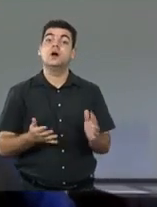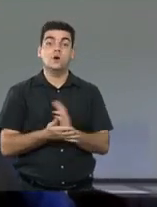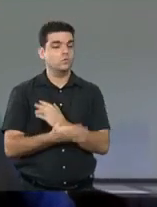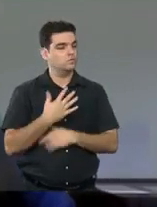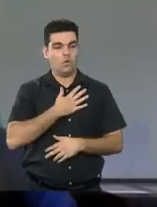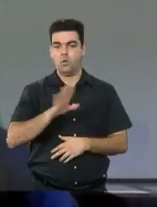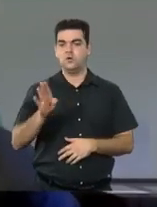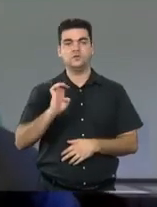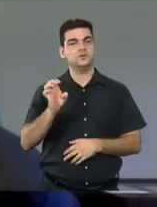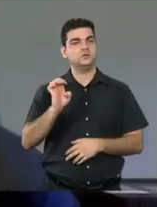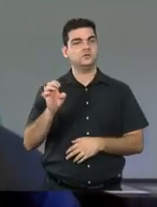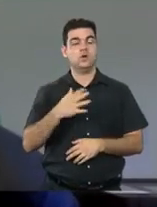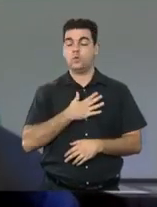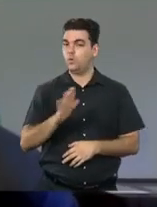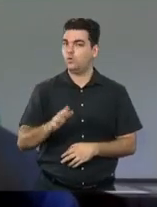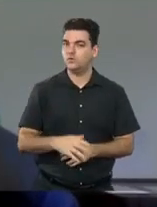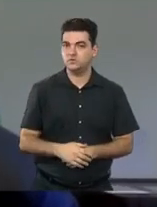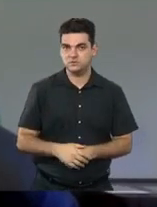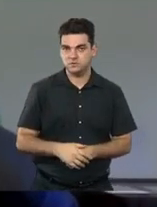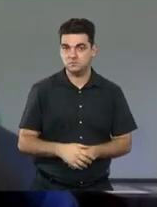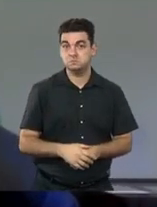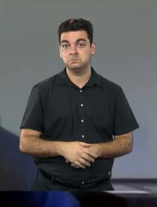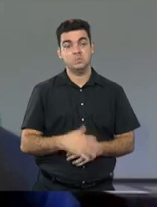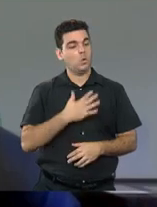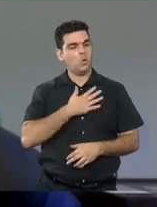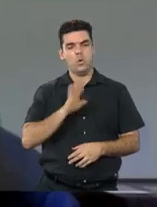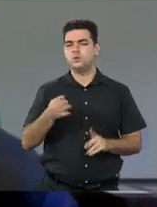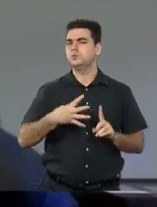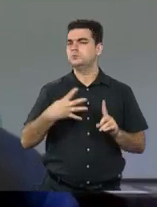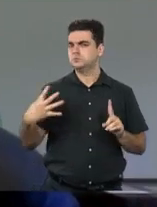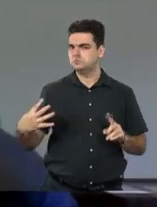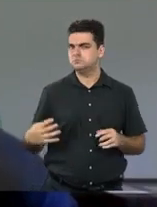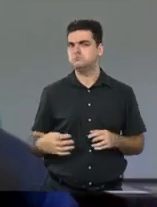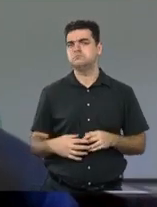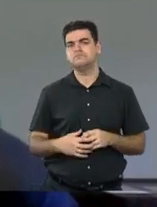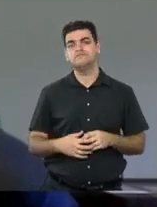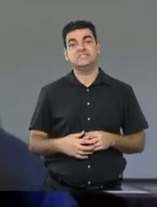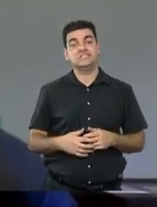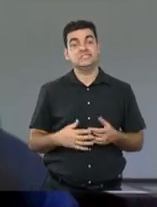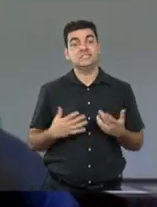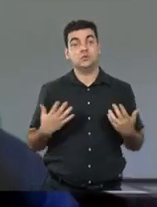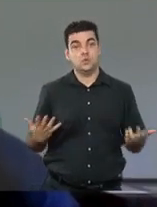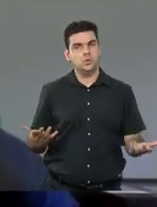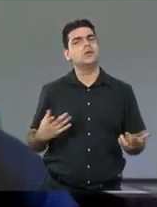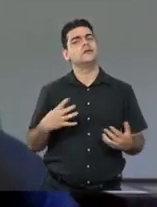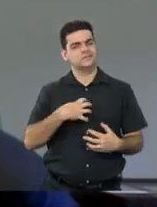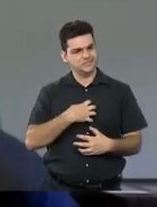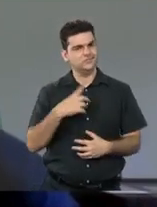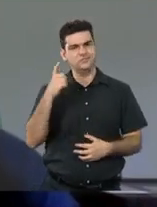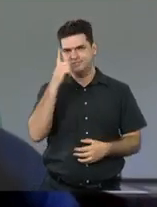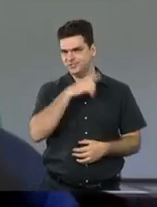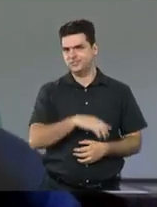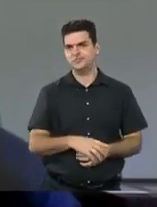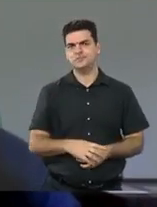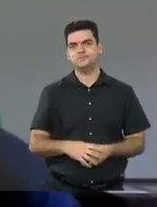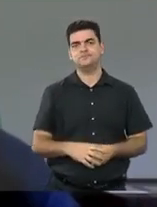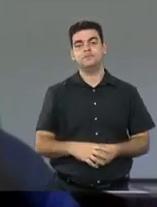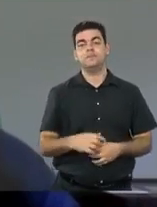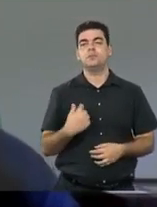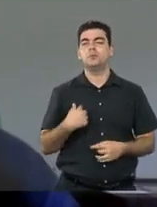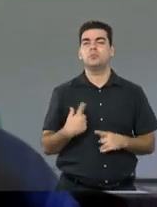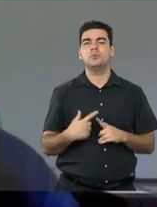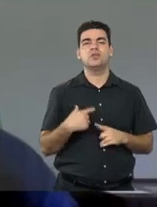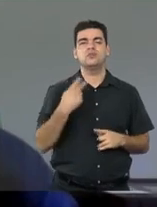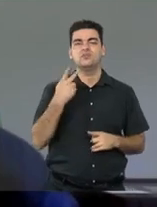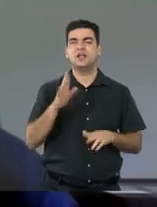homofóbico. É um pensamento que nos coloca numa situação de desafios, né? Eu sempre tenho